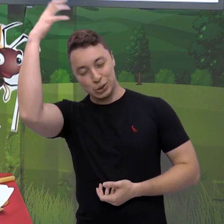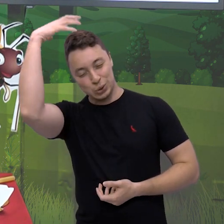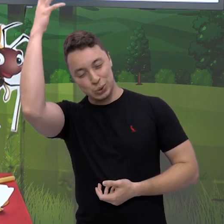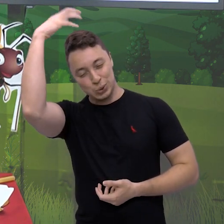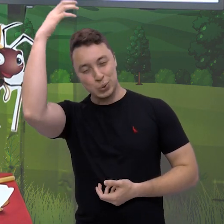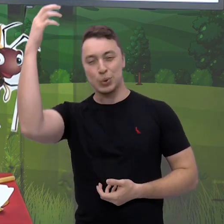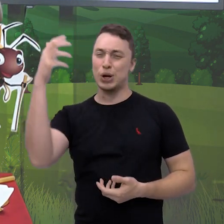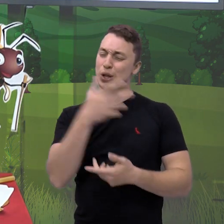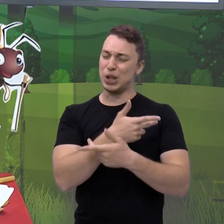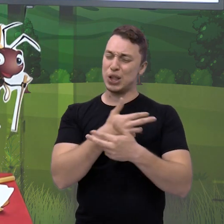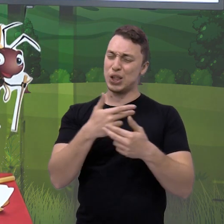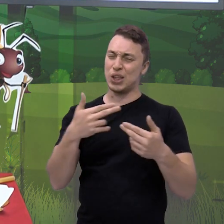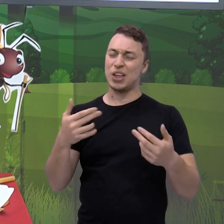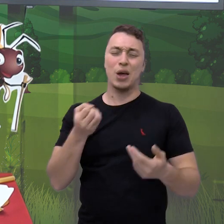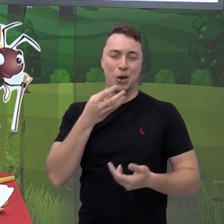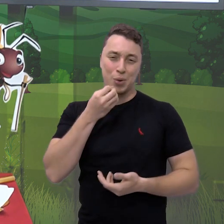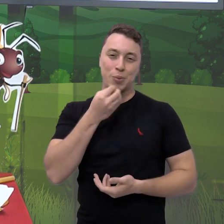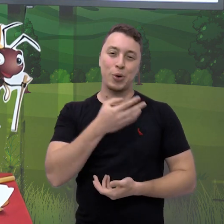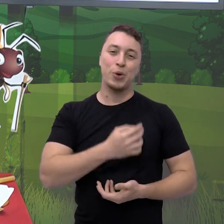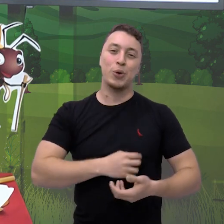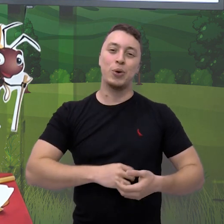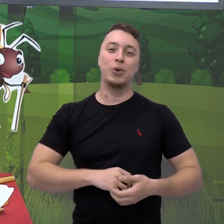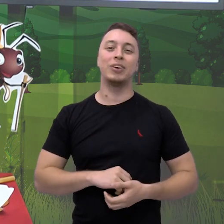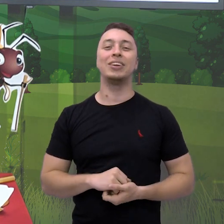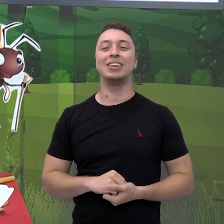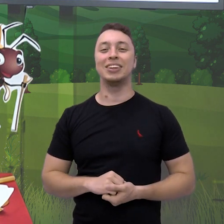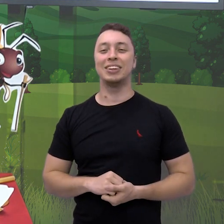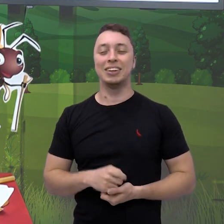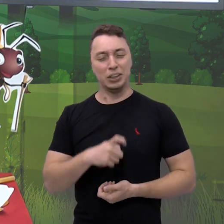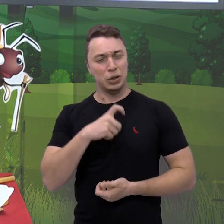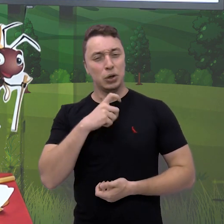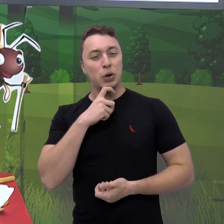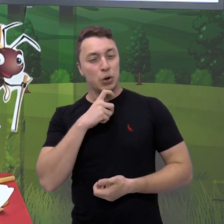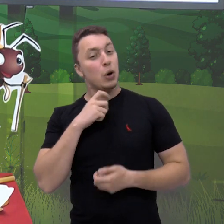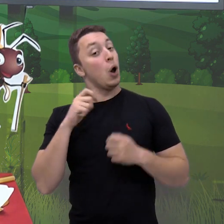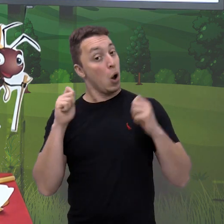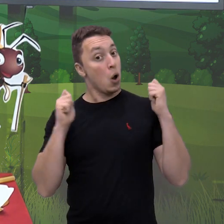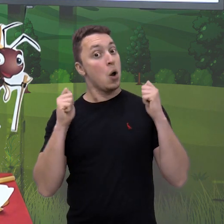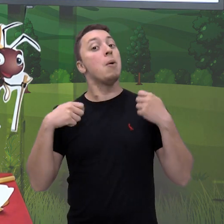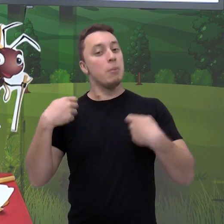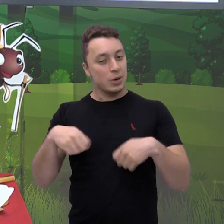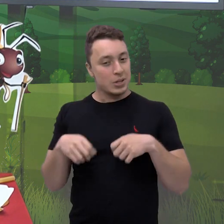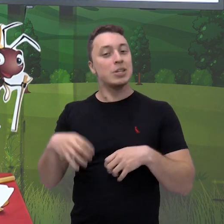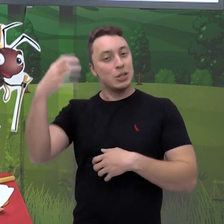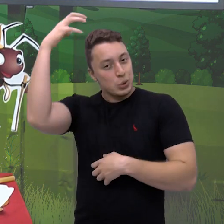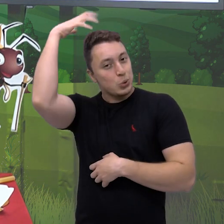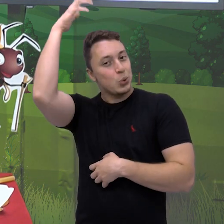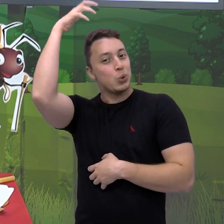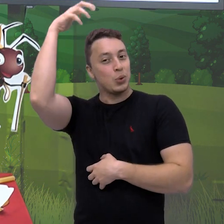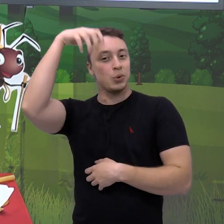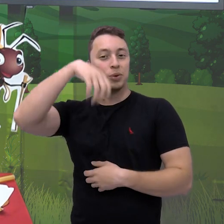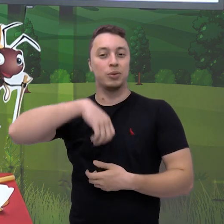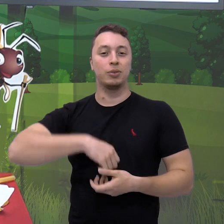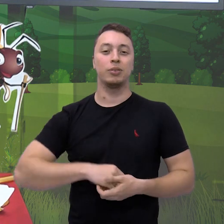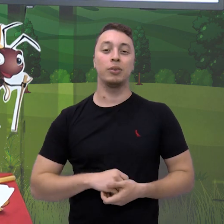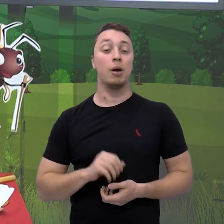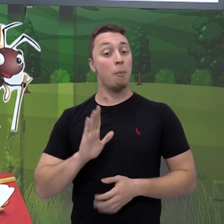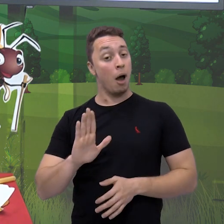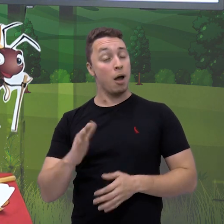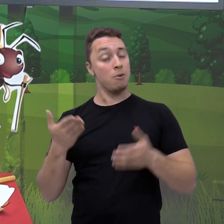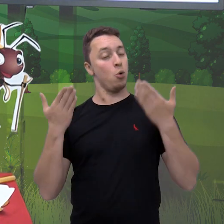chuveiro. Olha, muito bom. Mas no inverno tem que tomar banho também. Mas no verão é muita diversão, não é?